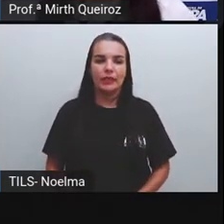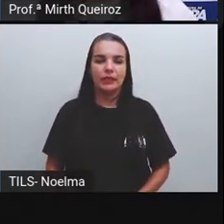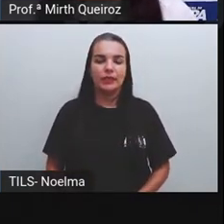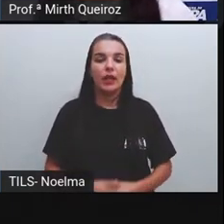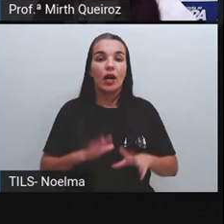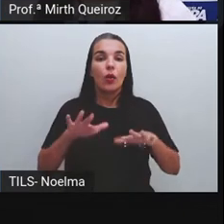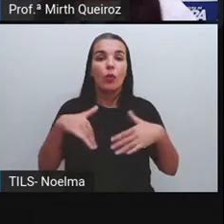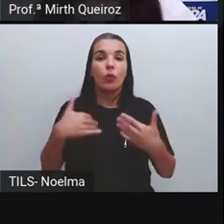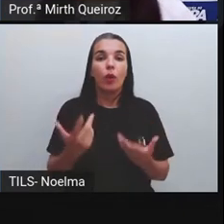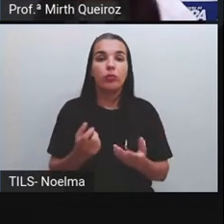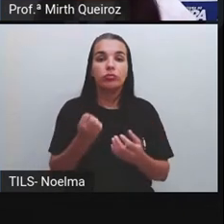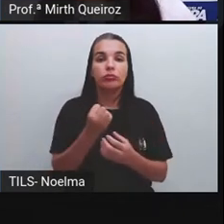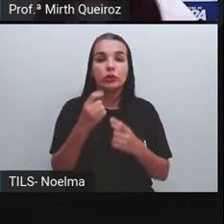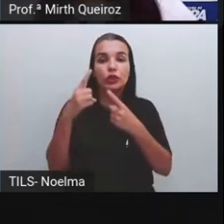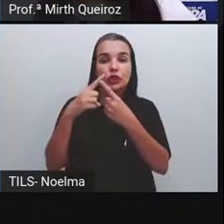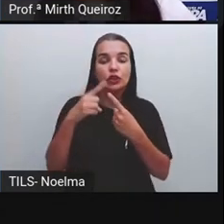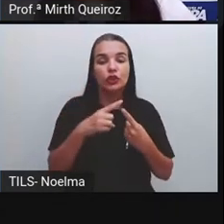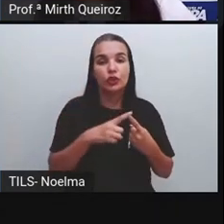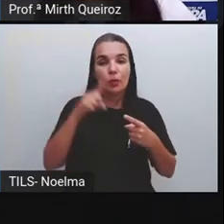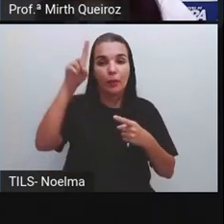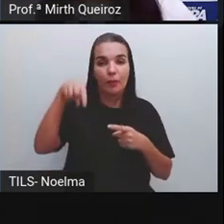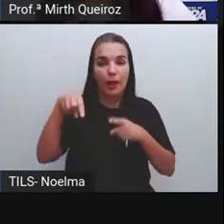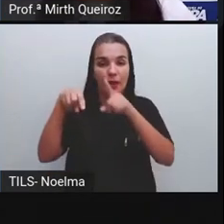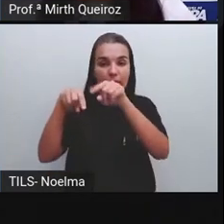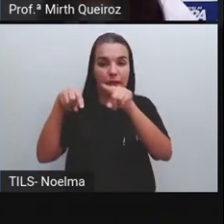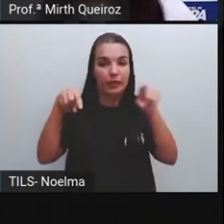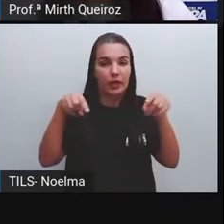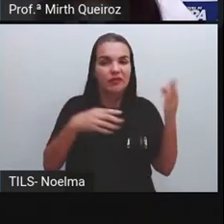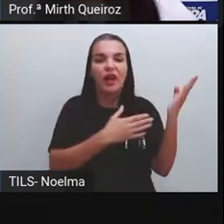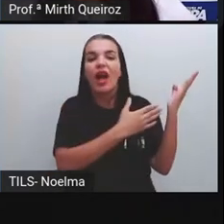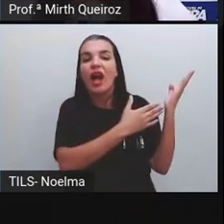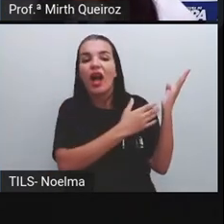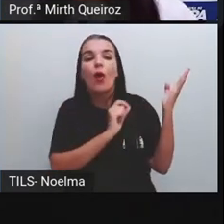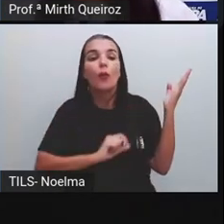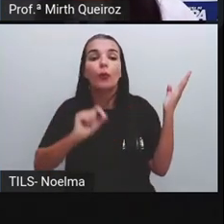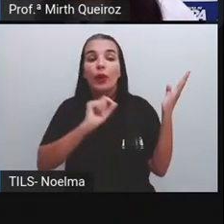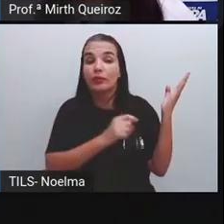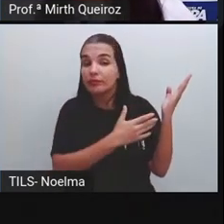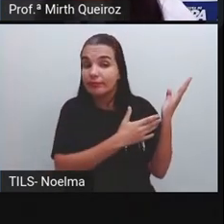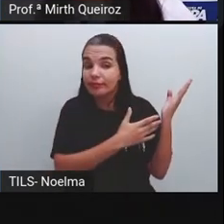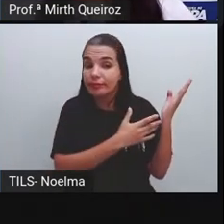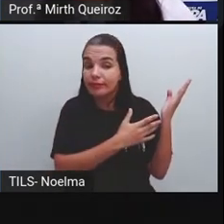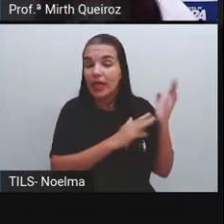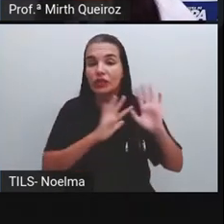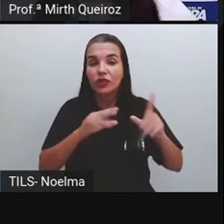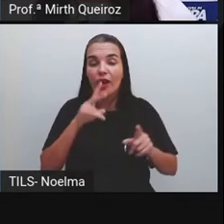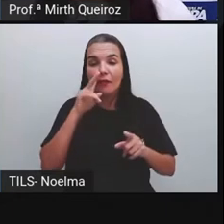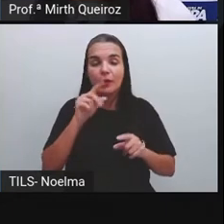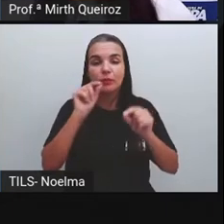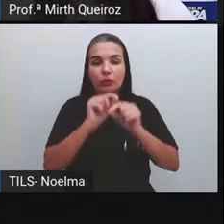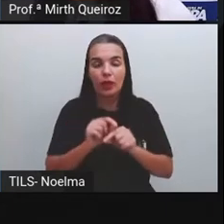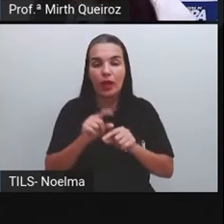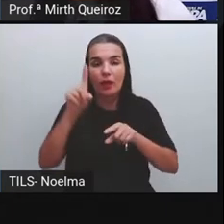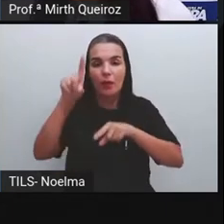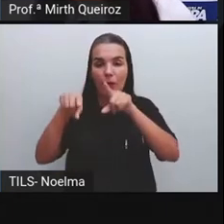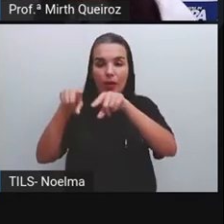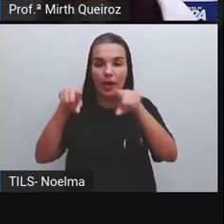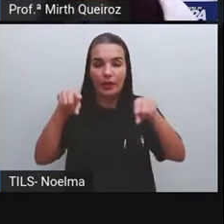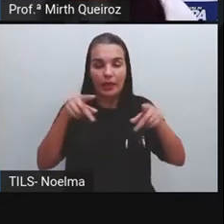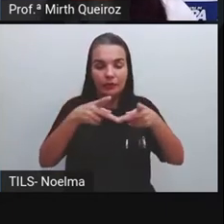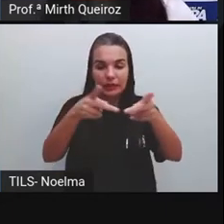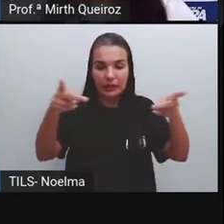Que tipo de gráfico é esse? Nós estudamos os gráficos, o gráfico de setor que é aquele que parece uma pista, o gráfico de barras